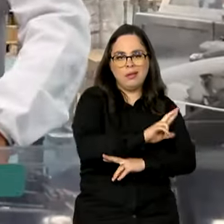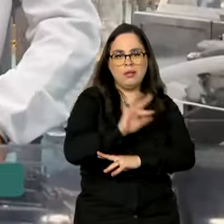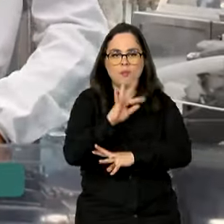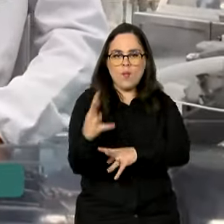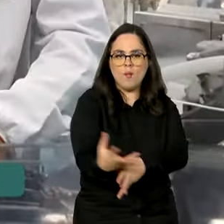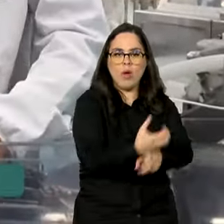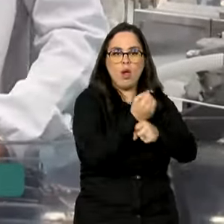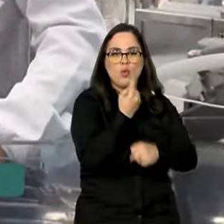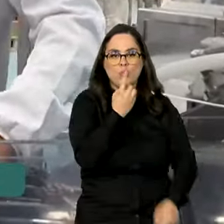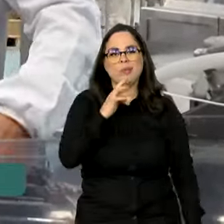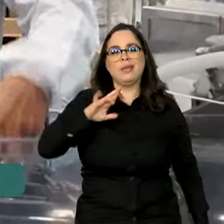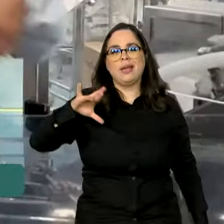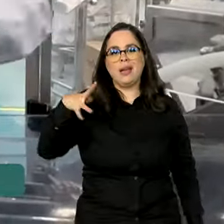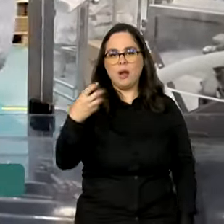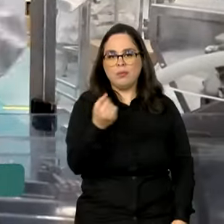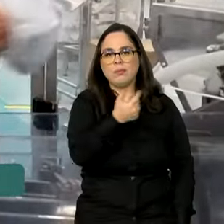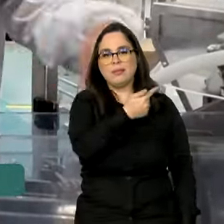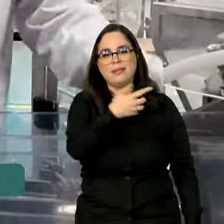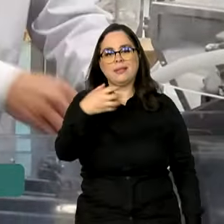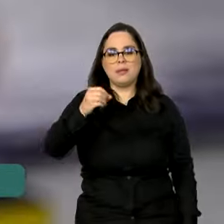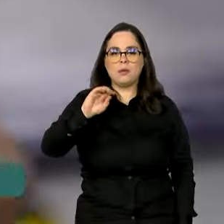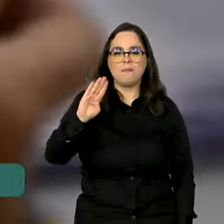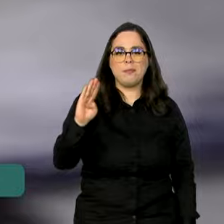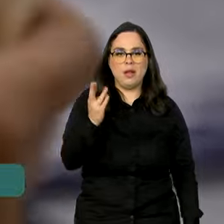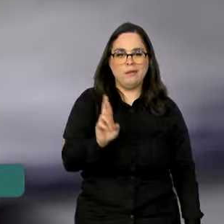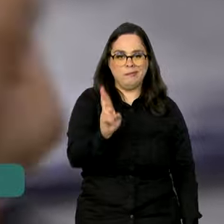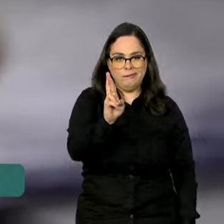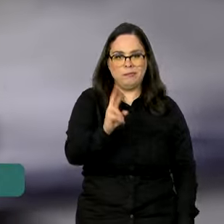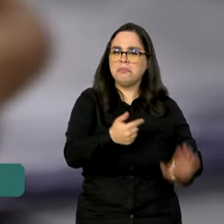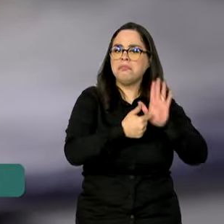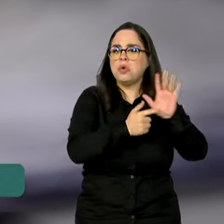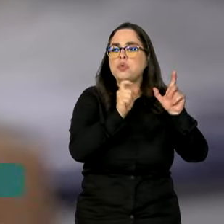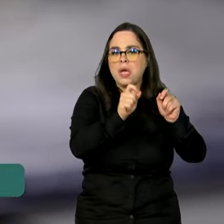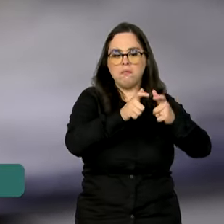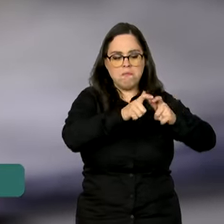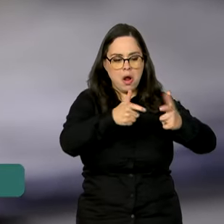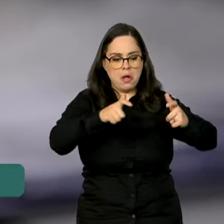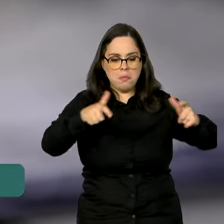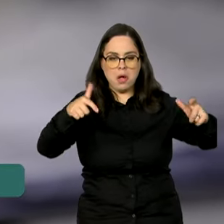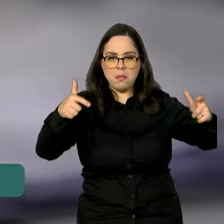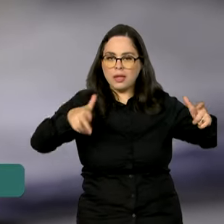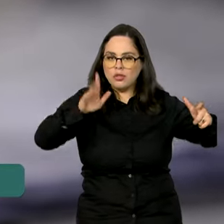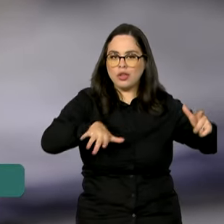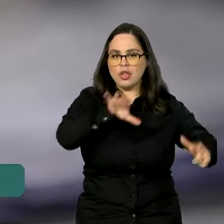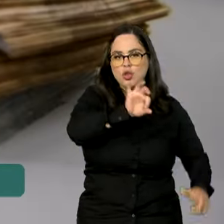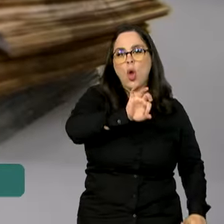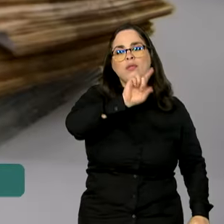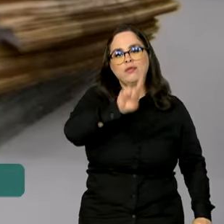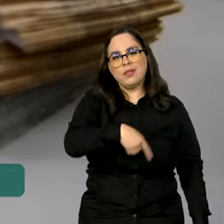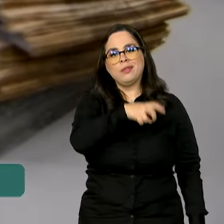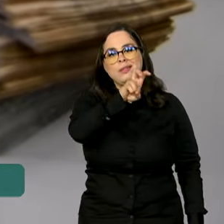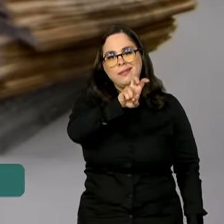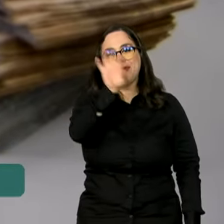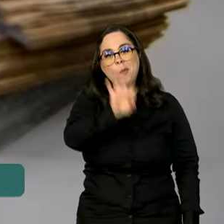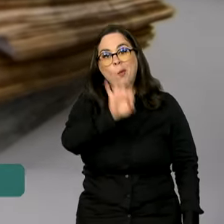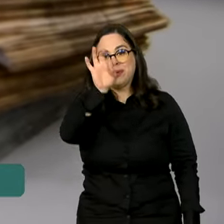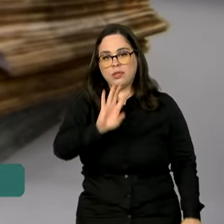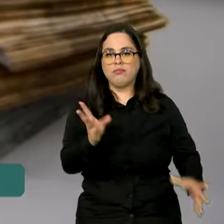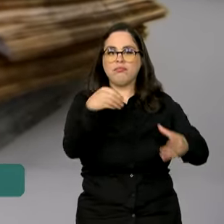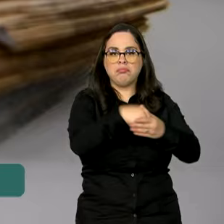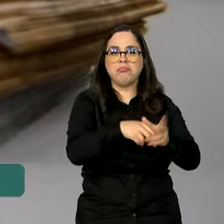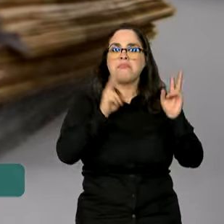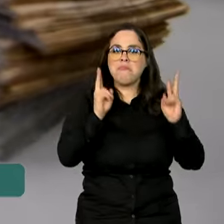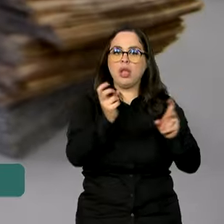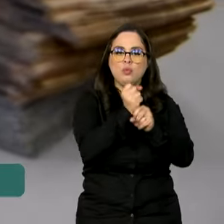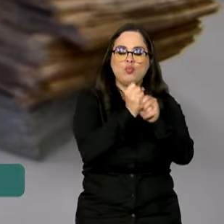mais de 1 trilhão e 700 bilhões de reais, o que representa um crescimento de quase 9,5% em